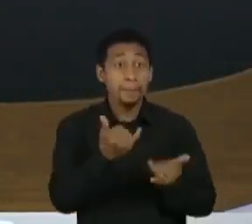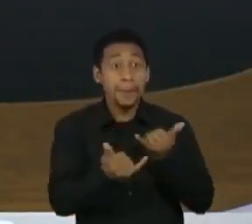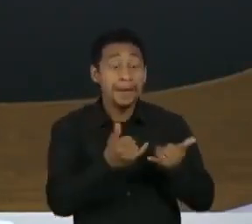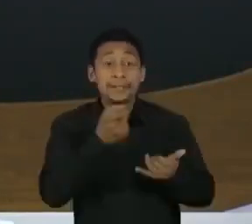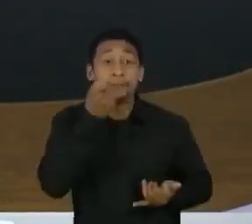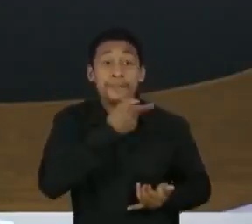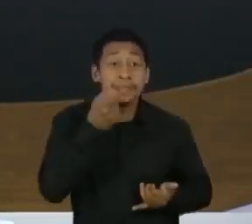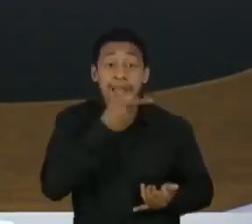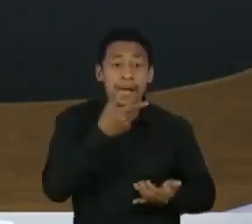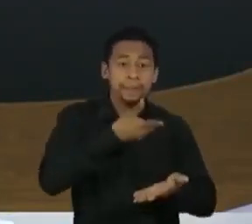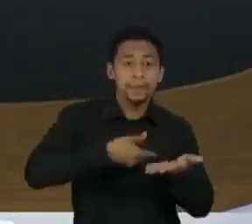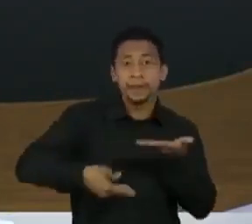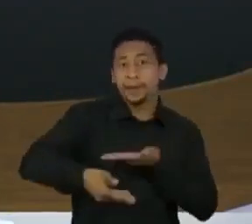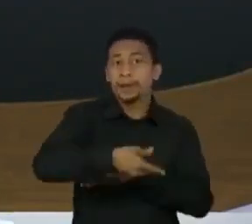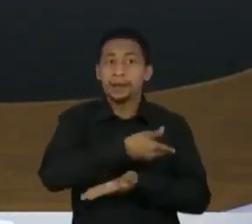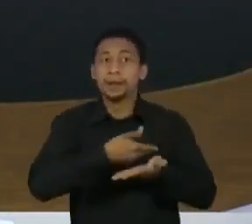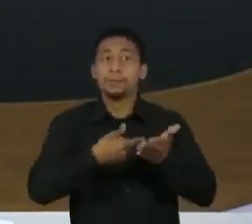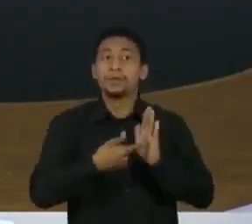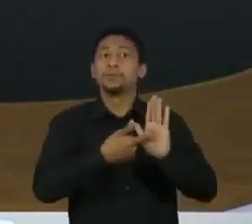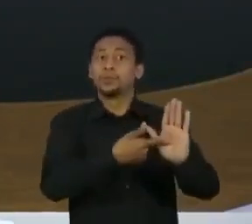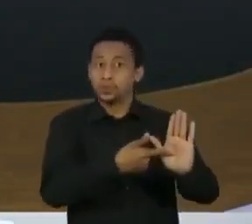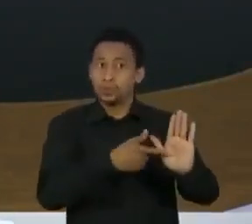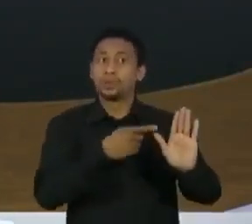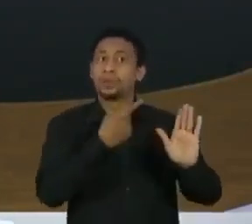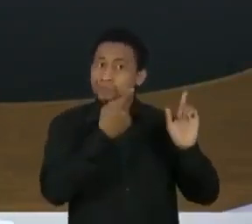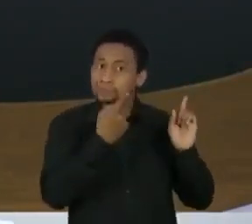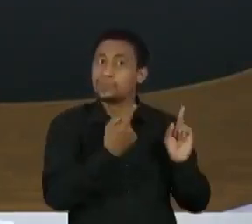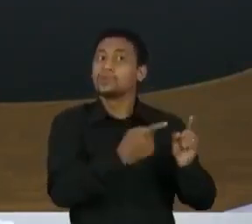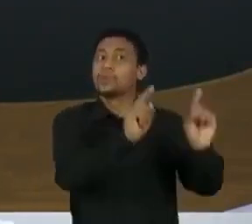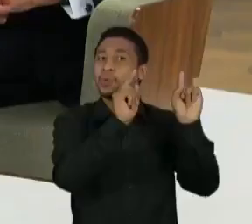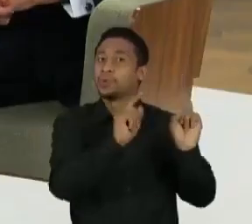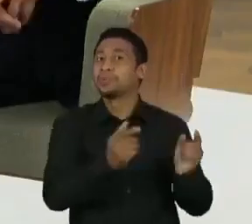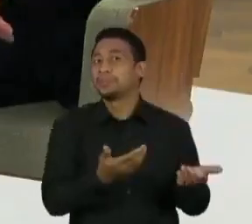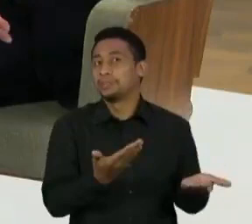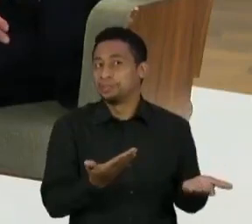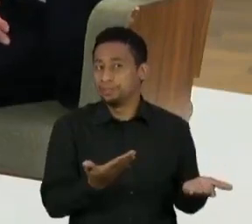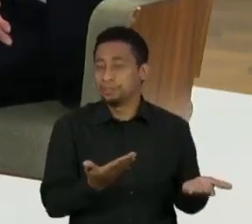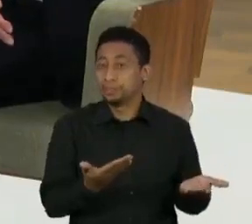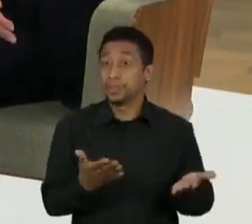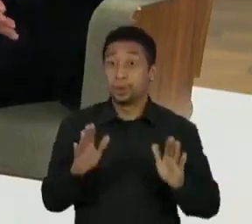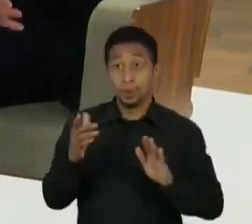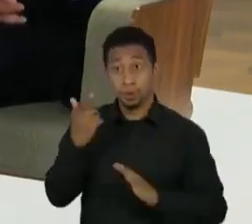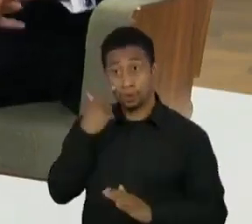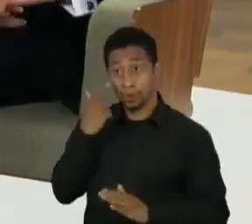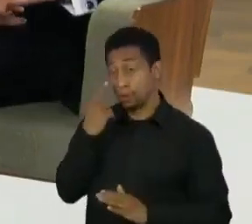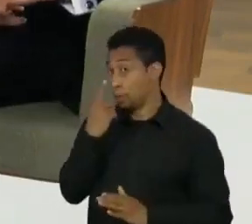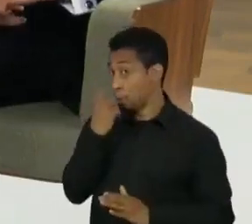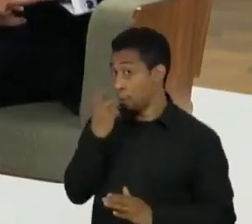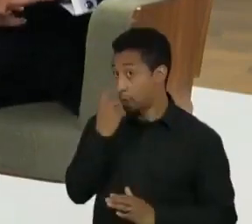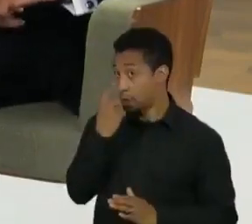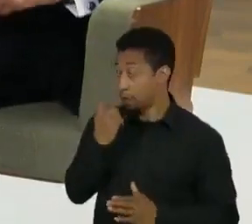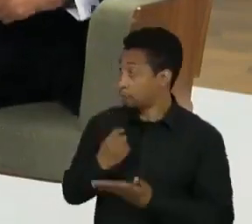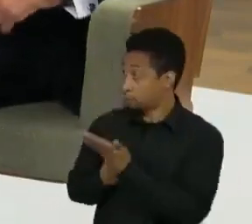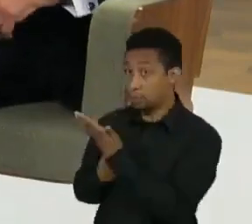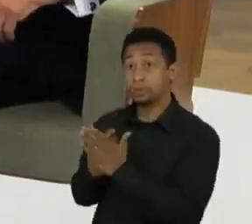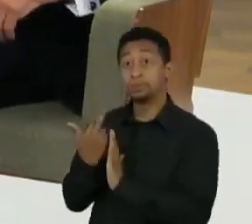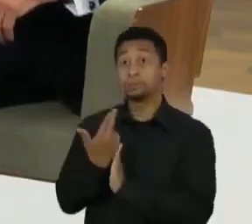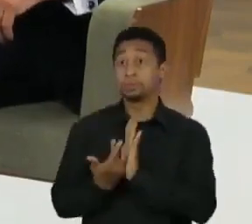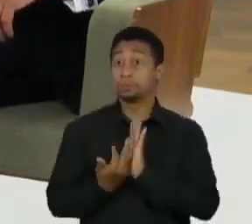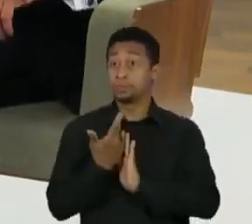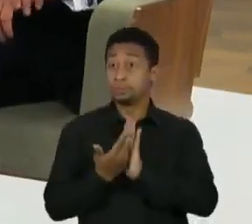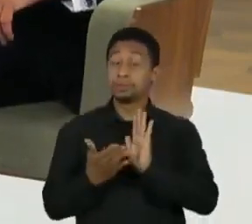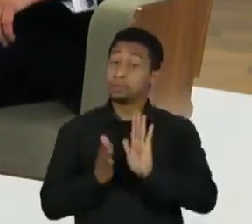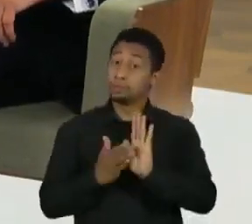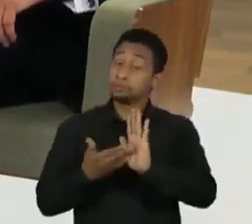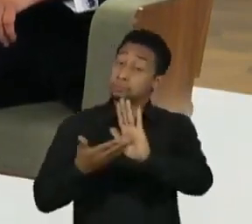como piada de salão, acho que algo que chegou próximo a uma ruptura institucional. O Vera, está aqui o nosso Paulo Caruso, não é? Fazendo as